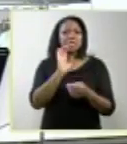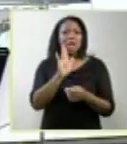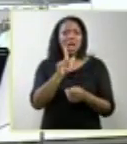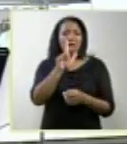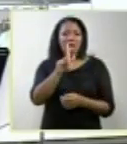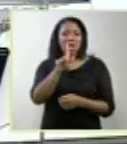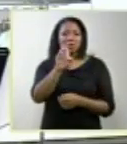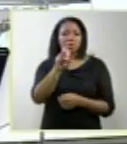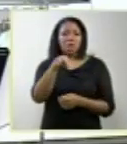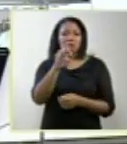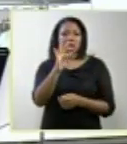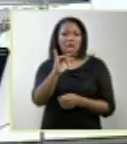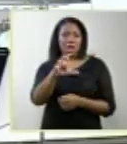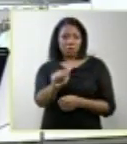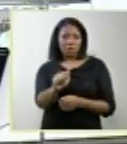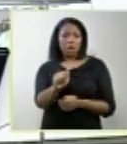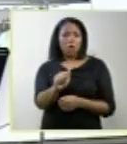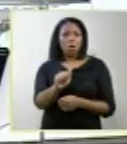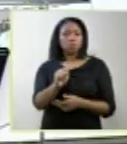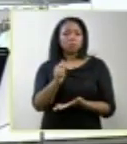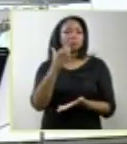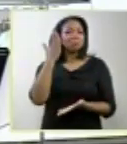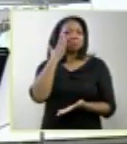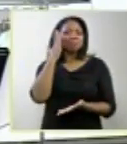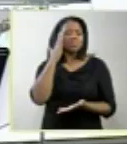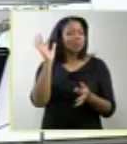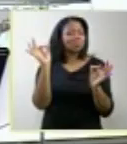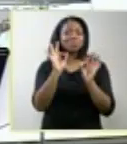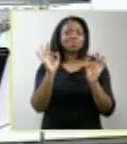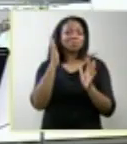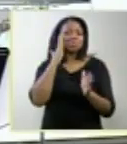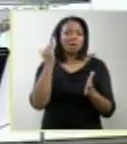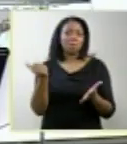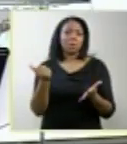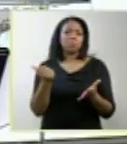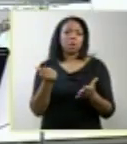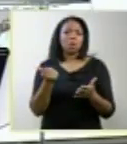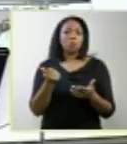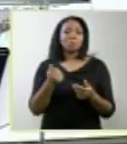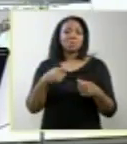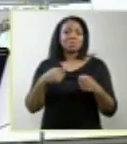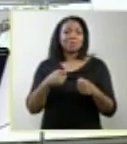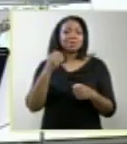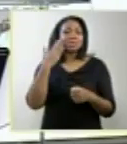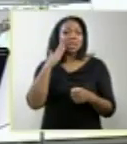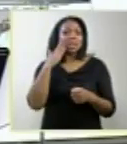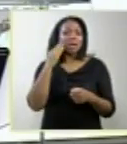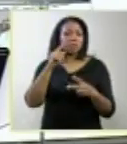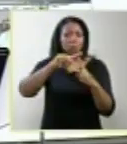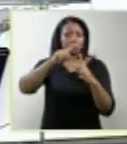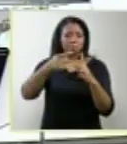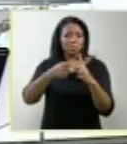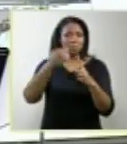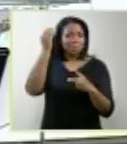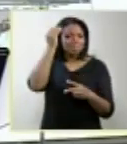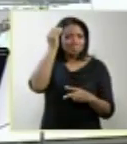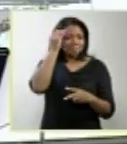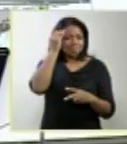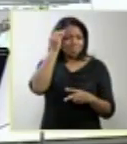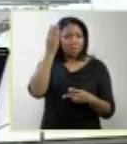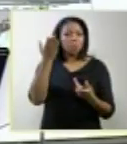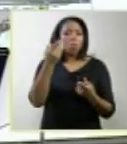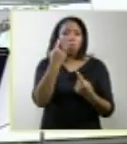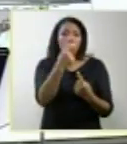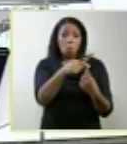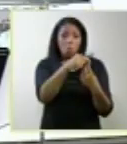alimentar, nós ainda não estamos completamente definidos, mas nós podemos entender duas formas de anencefalia. Uma delas ocorreria